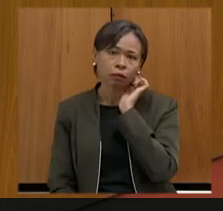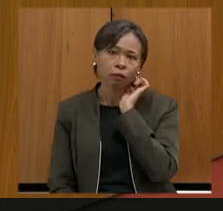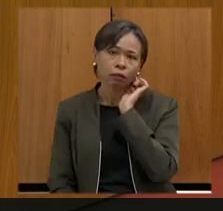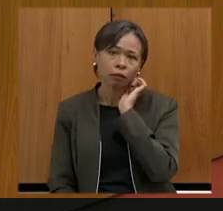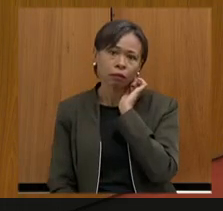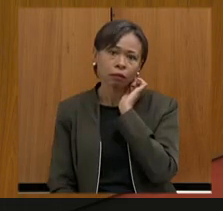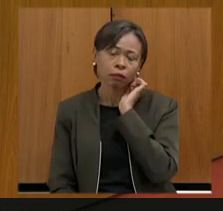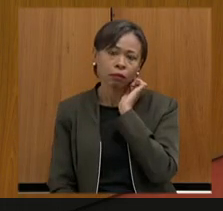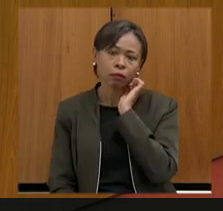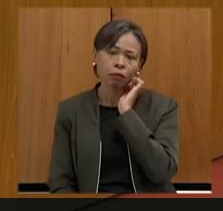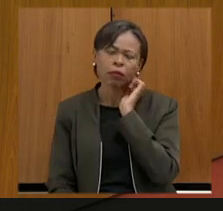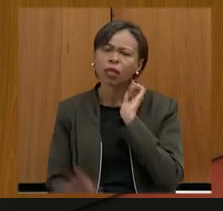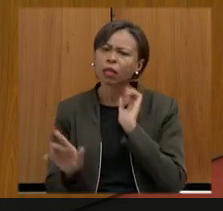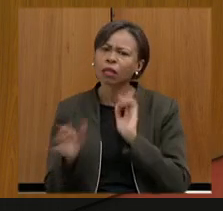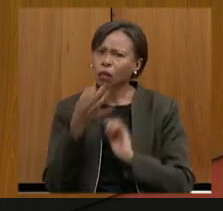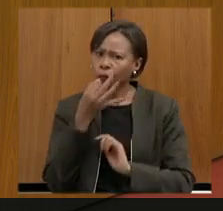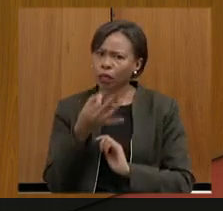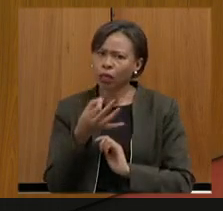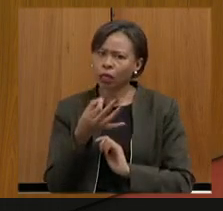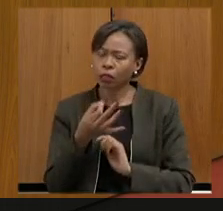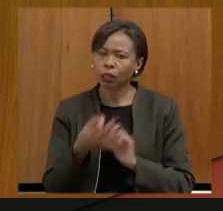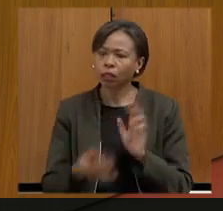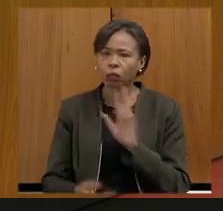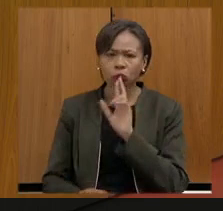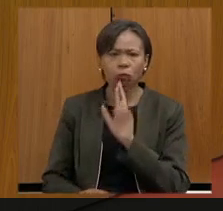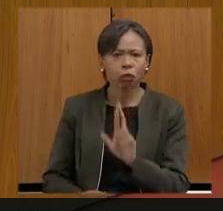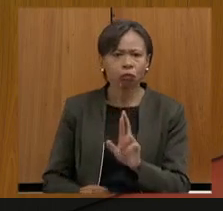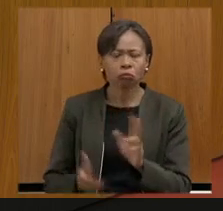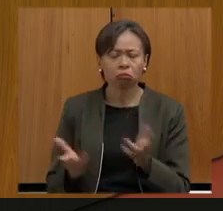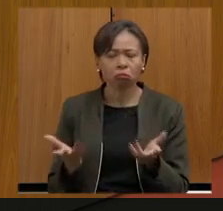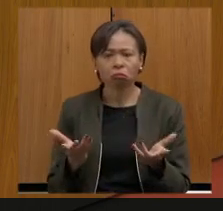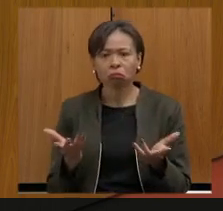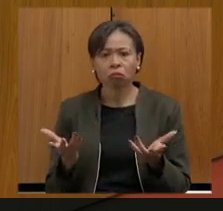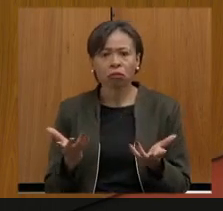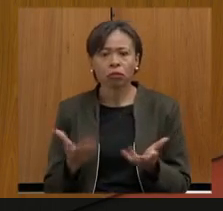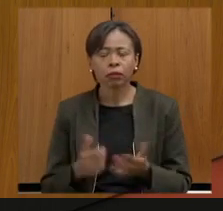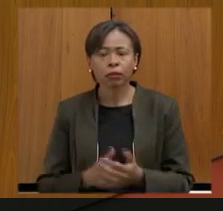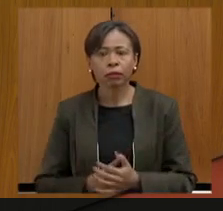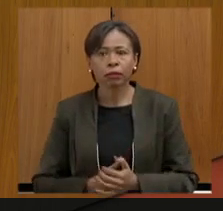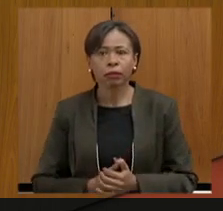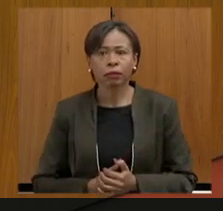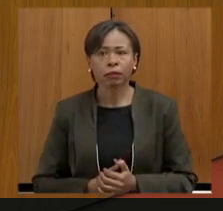eu entendi que era um comentário não, não, só para saber as penalidades com relação às penalidades